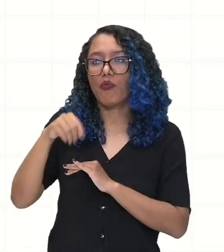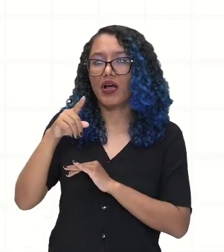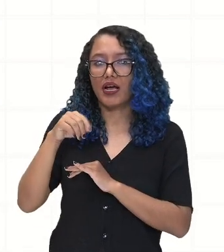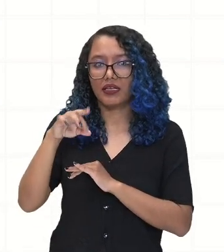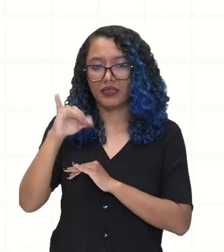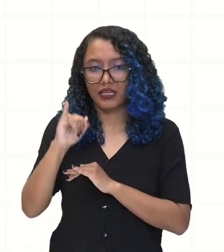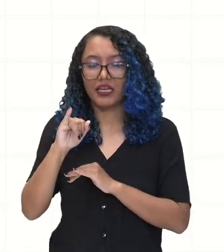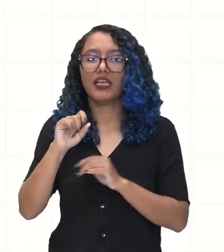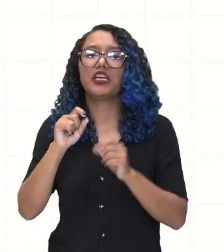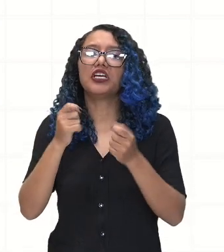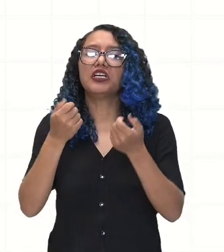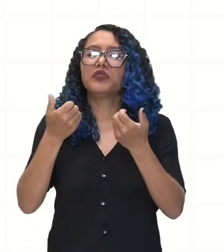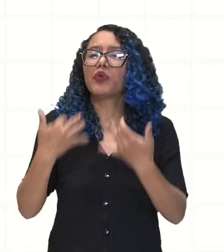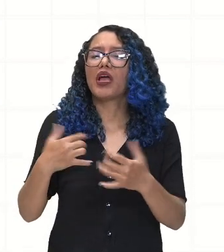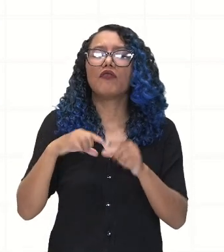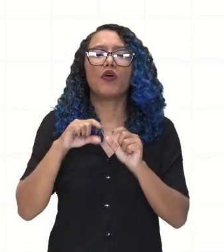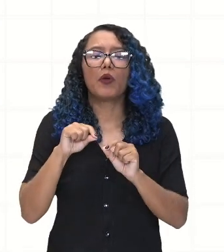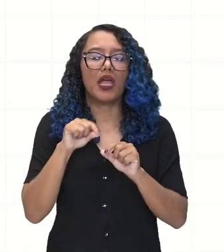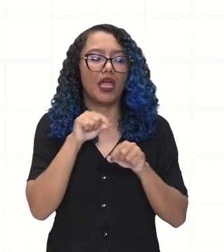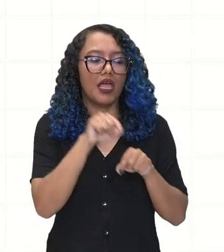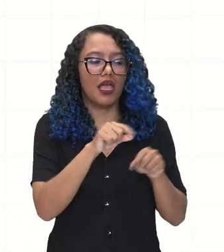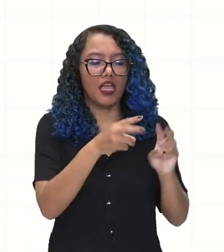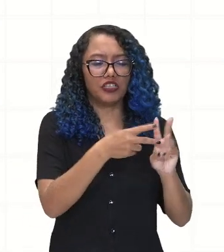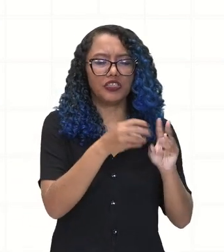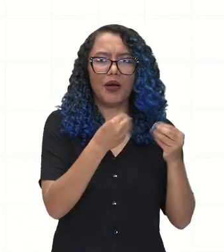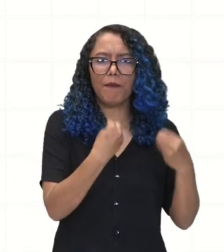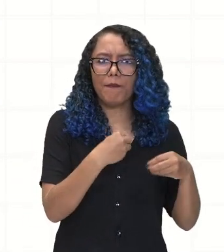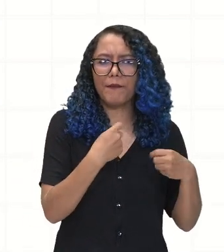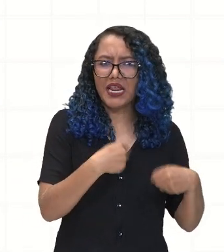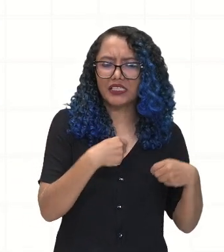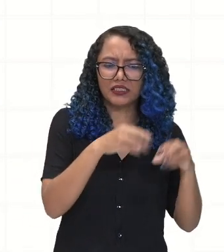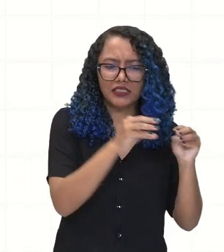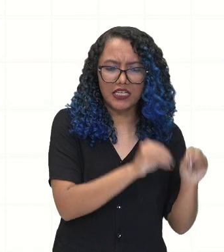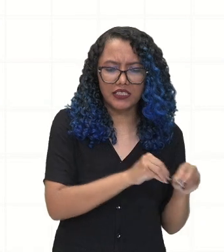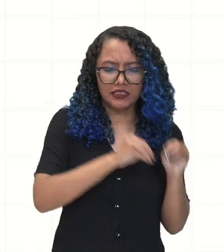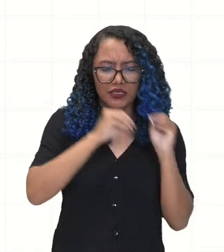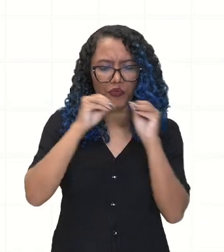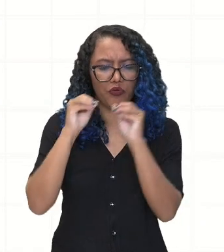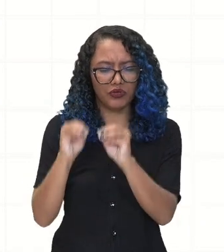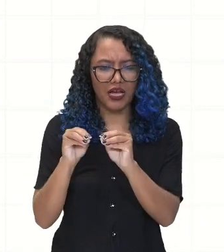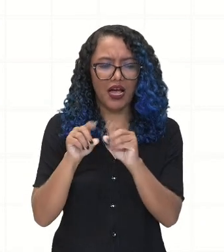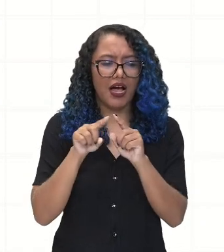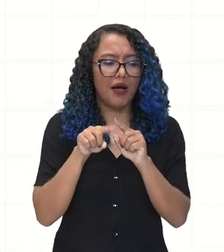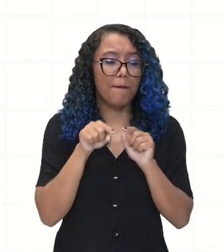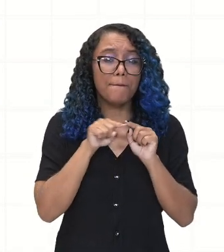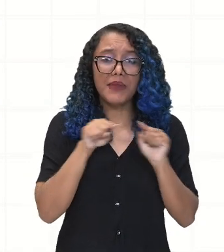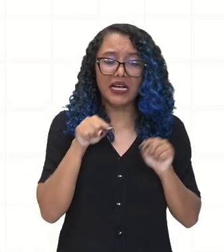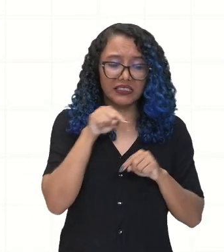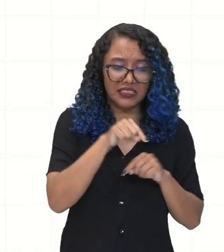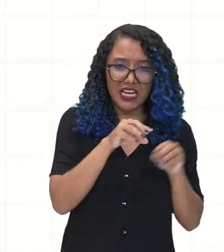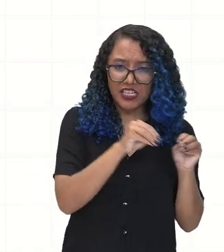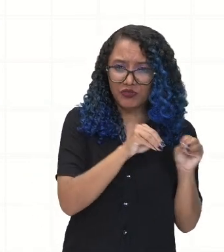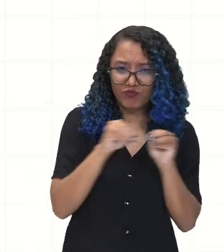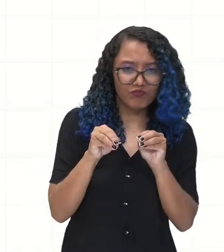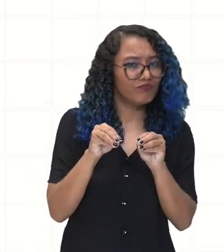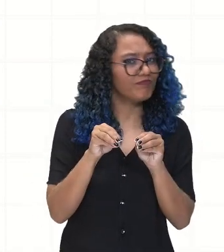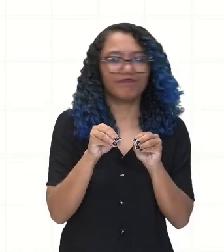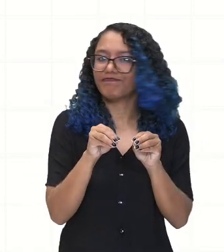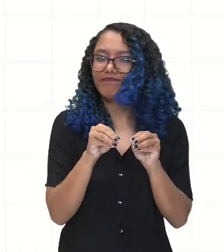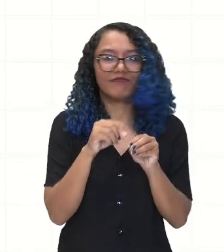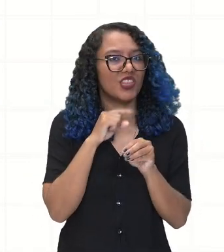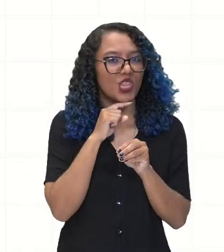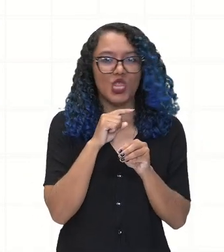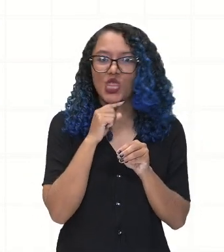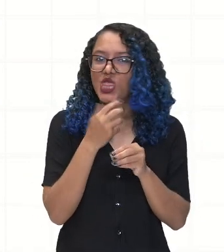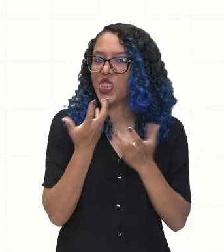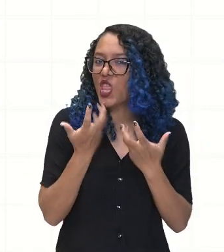locais. E claro que eles não vão querer ter que abandonar a terra de seus ancestrais. Então, por isso, eles